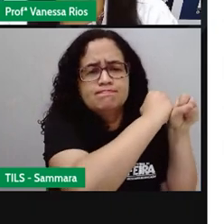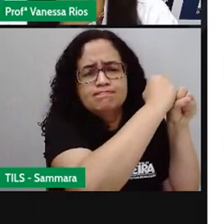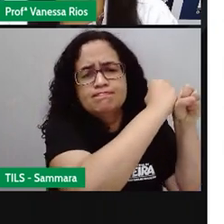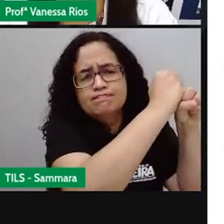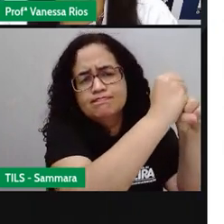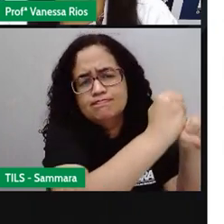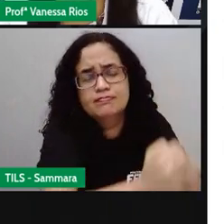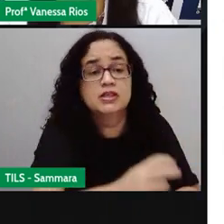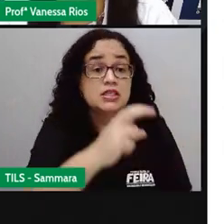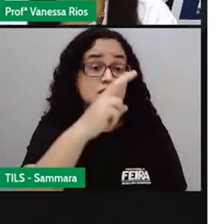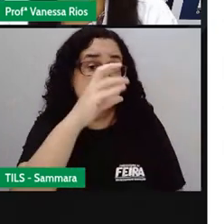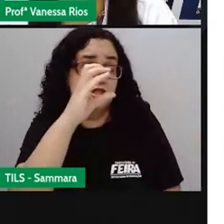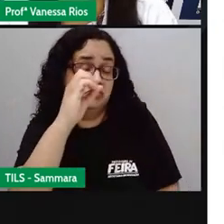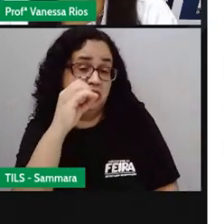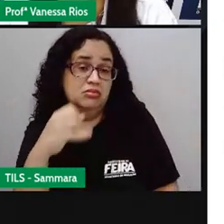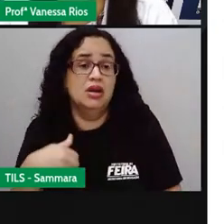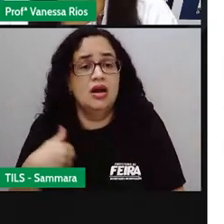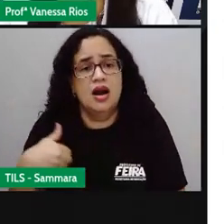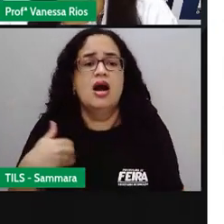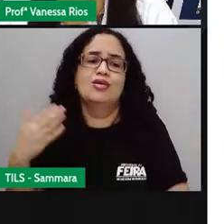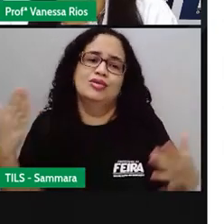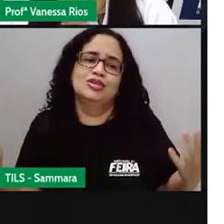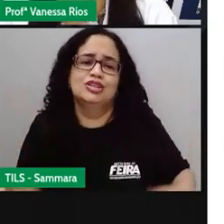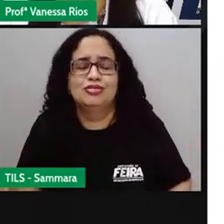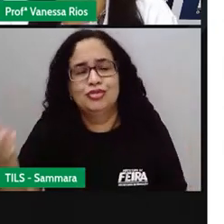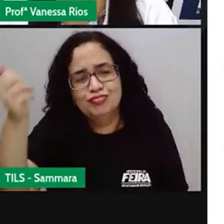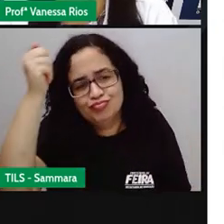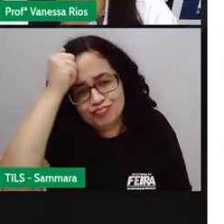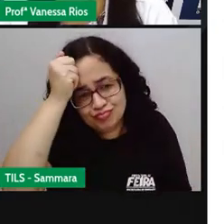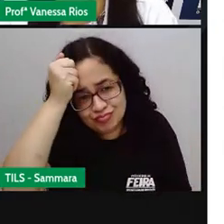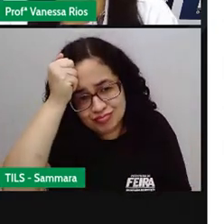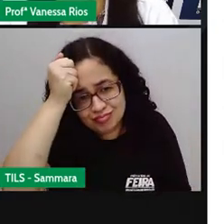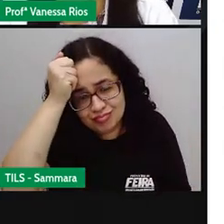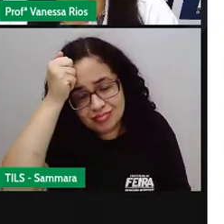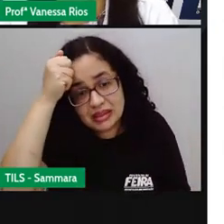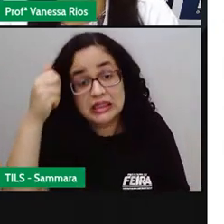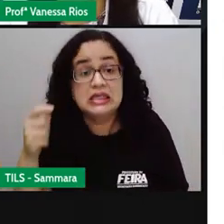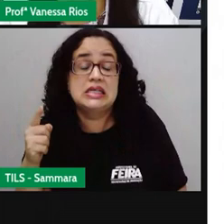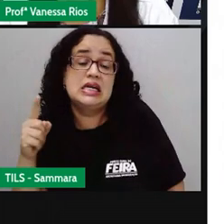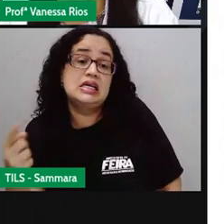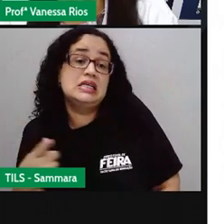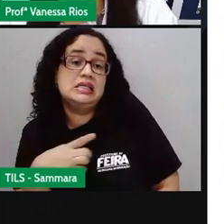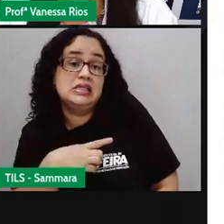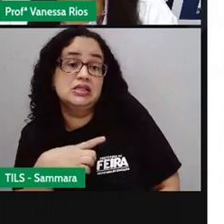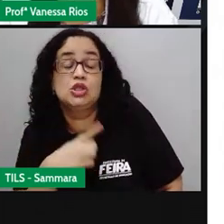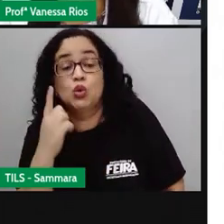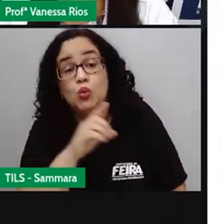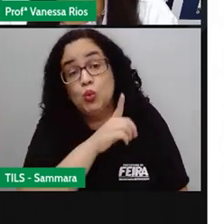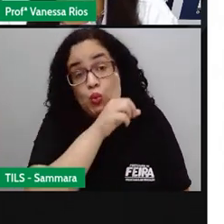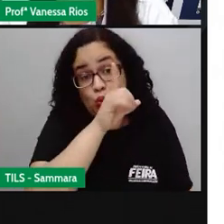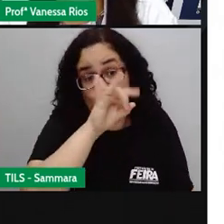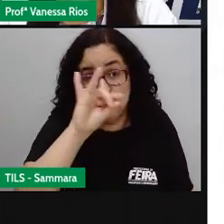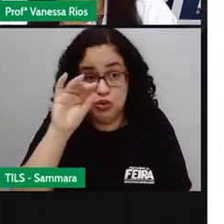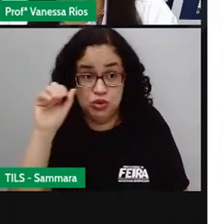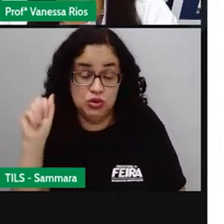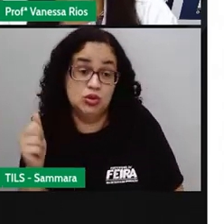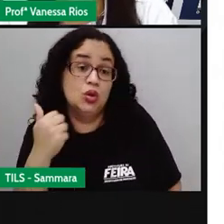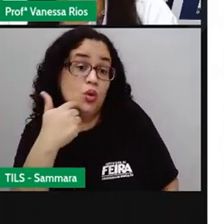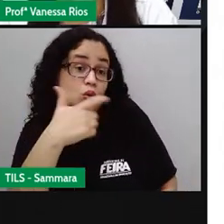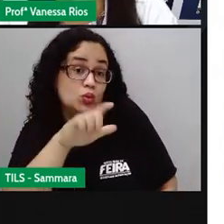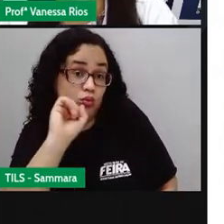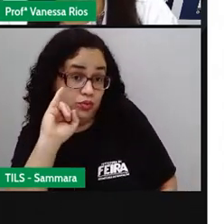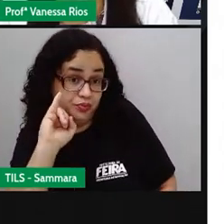anos. Agora é tarde demais para ser reprovado. Se me fosse dado um dia, outra